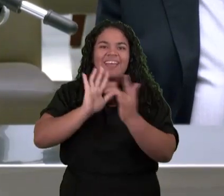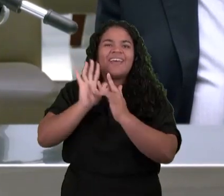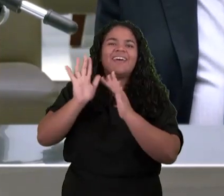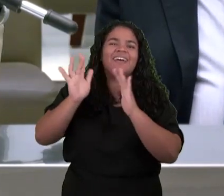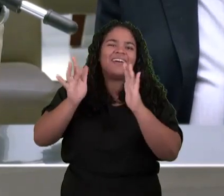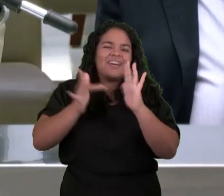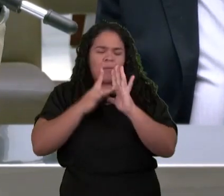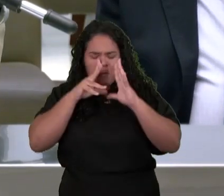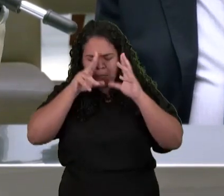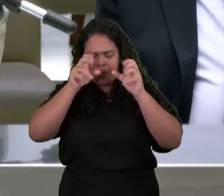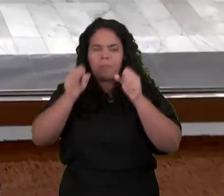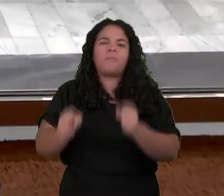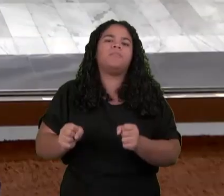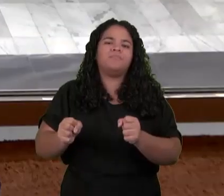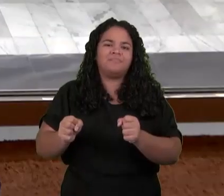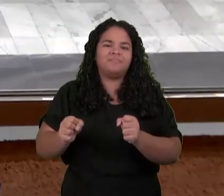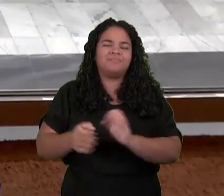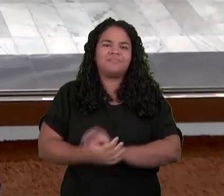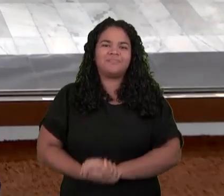Leão Da tribo De Judá